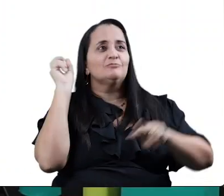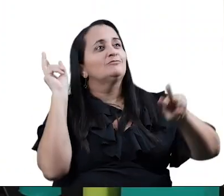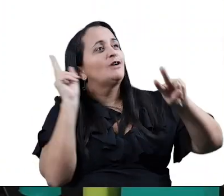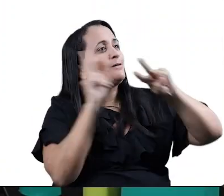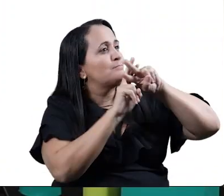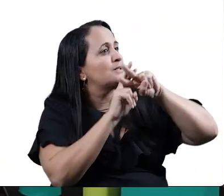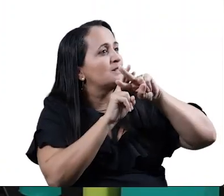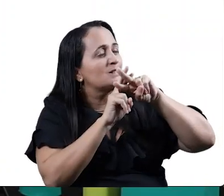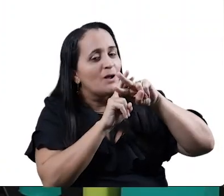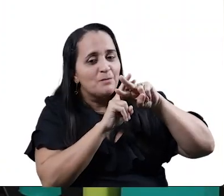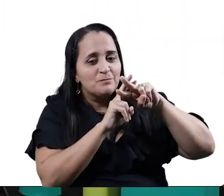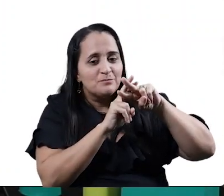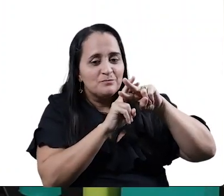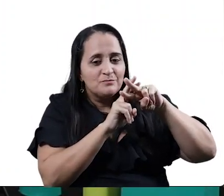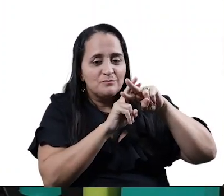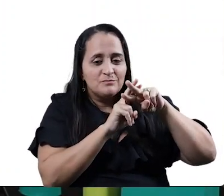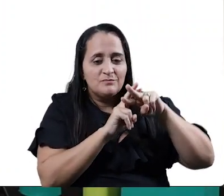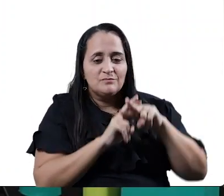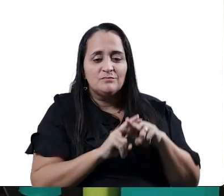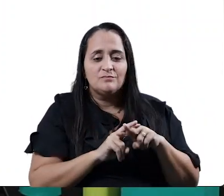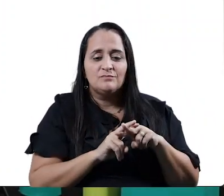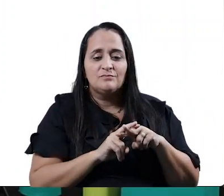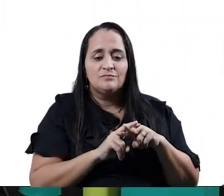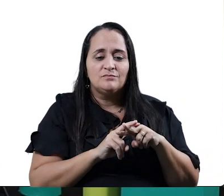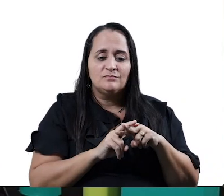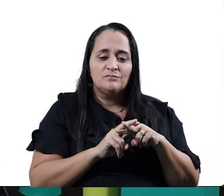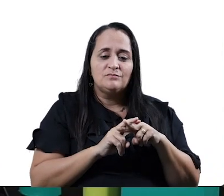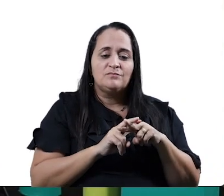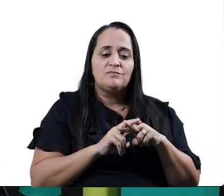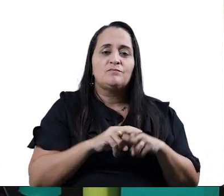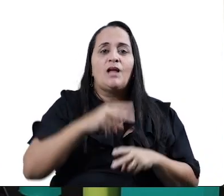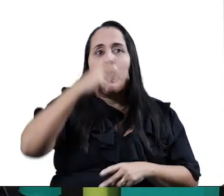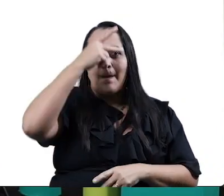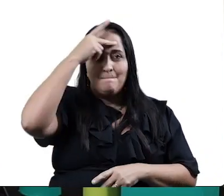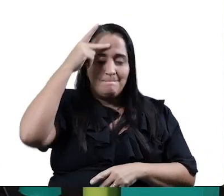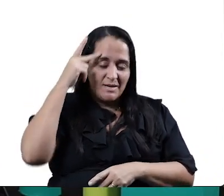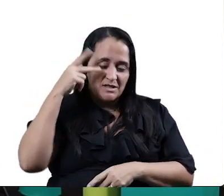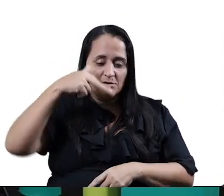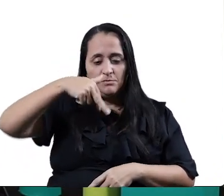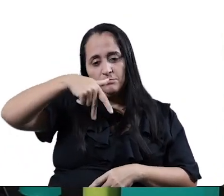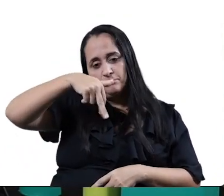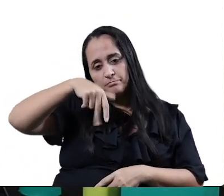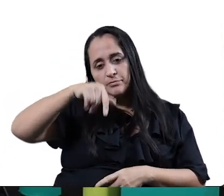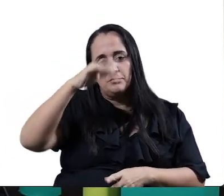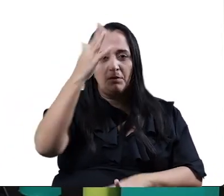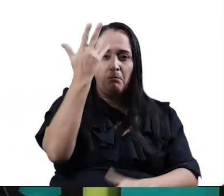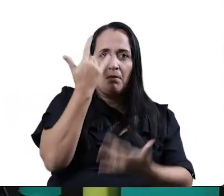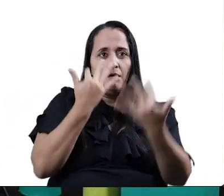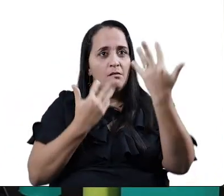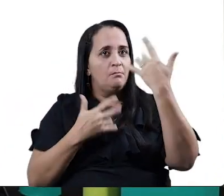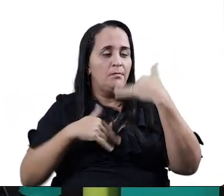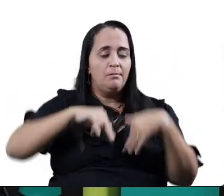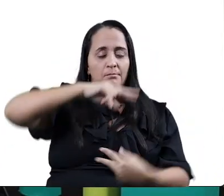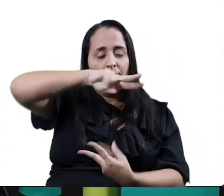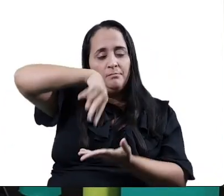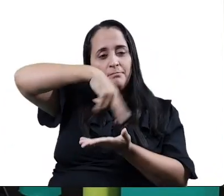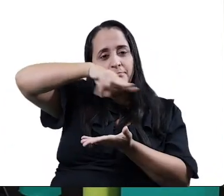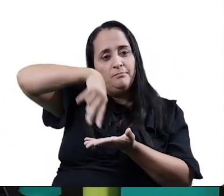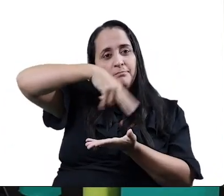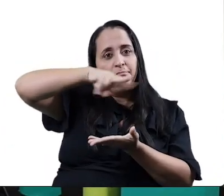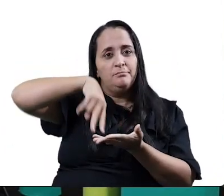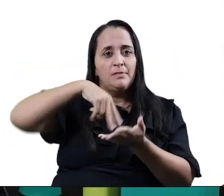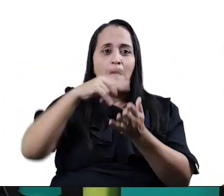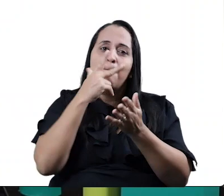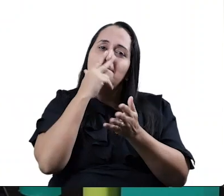Francisco foi para a prisão. Aí ela veio, o de dentro vai ter que fazer. Como ele vem todo requebrando, parece um boneco